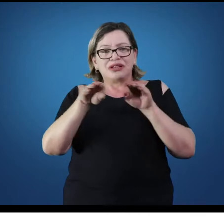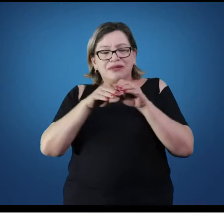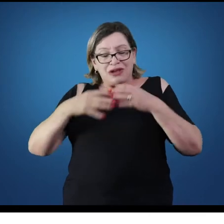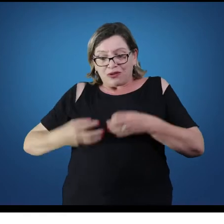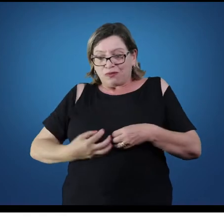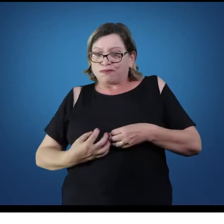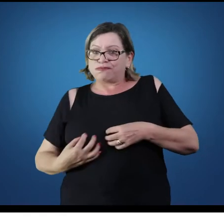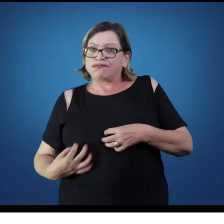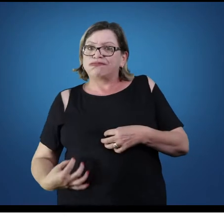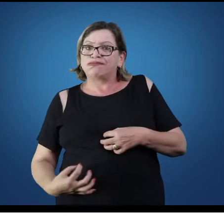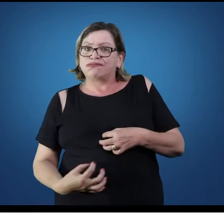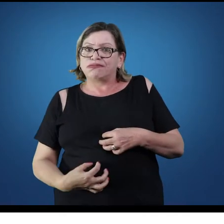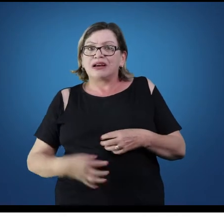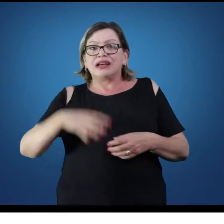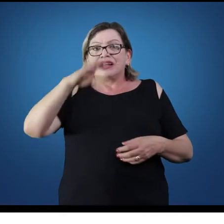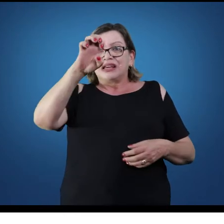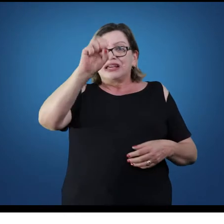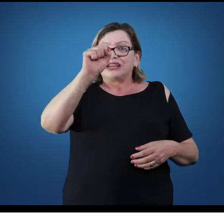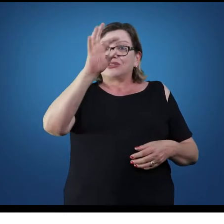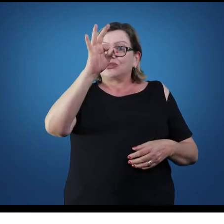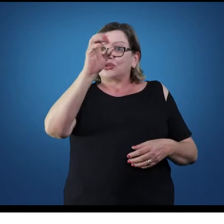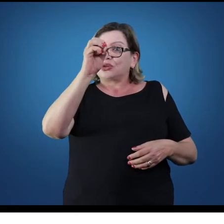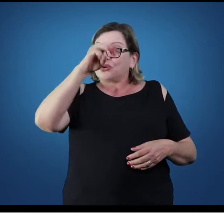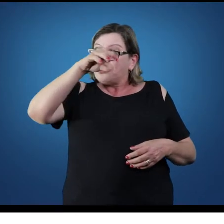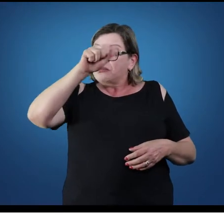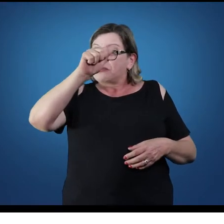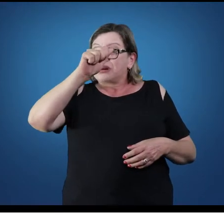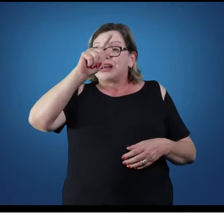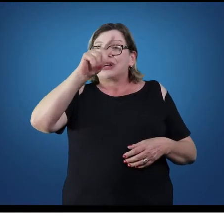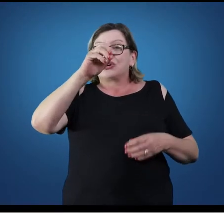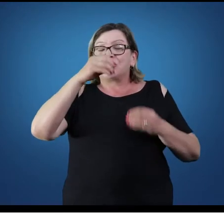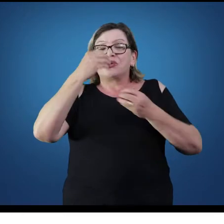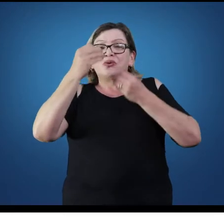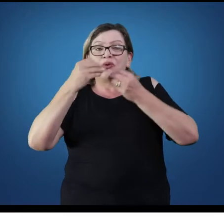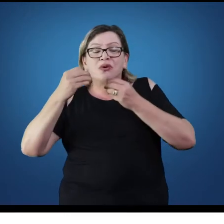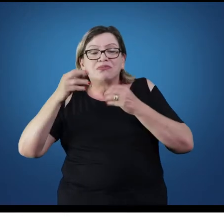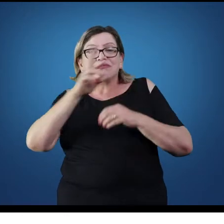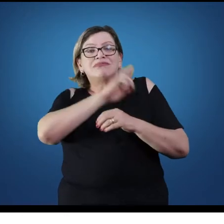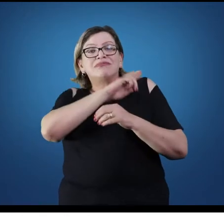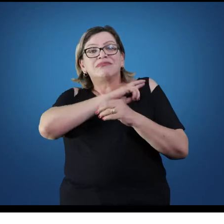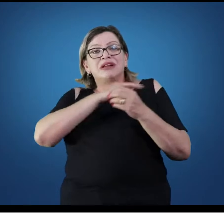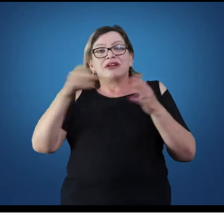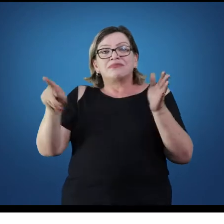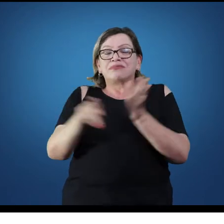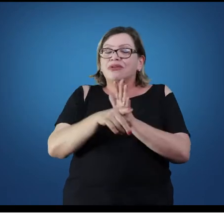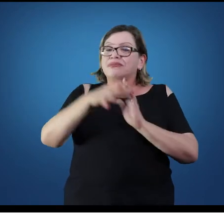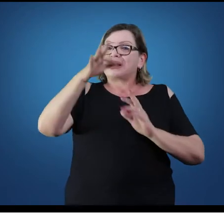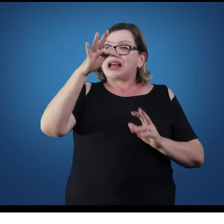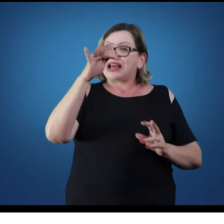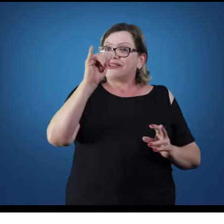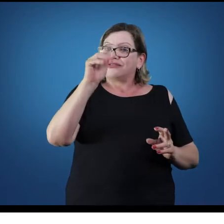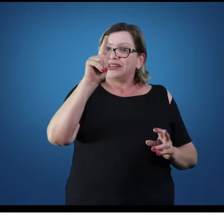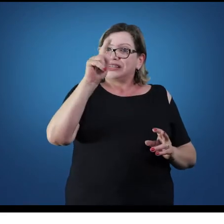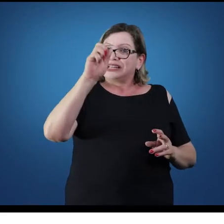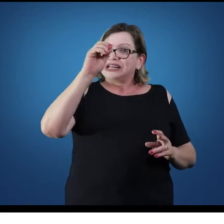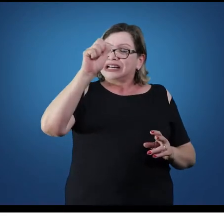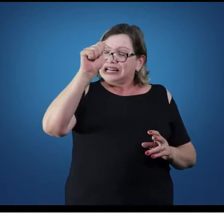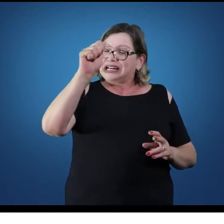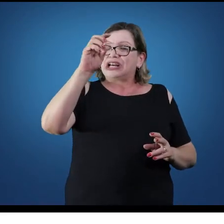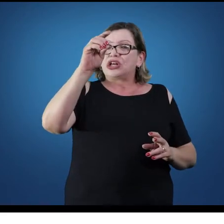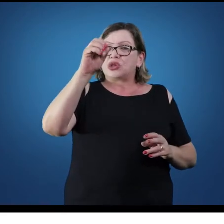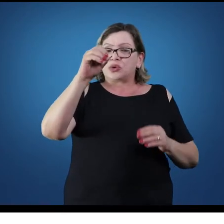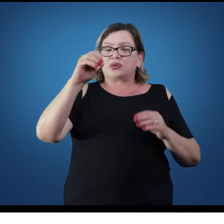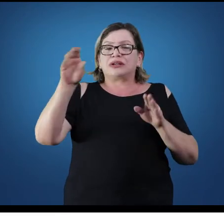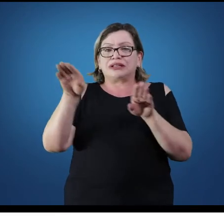recebendo toda uma carga tanto do fígado como do pâncreas e chegando na região que realmente se faz a digestão, que